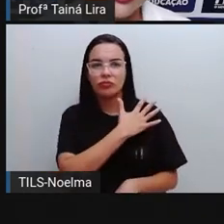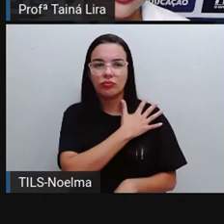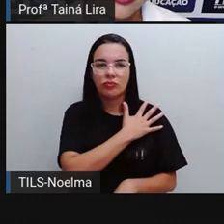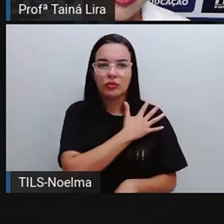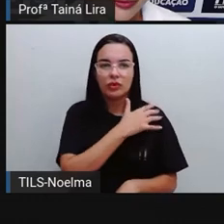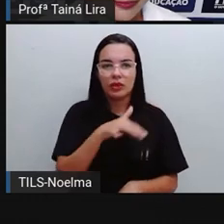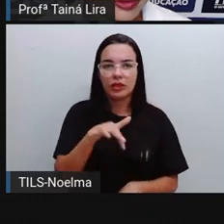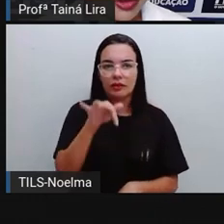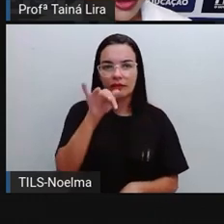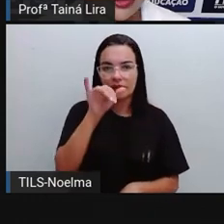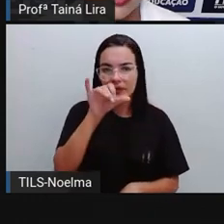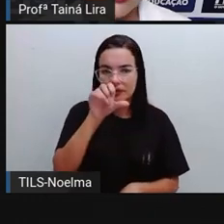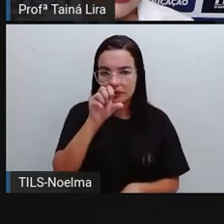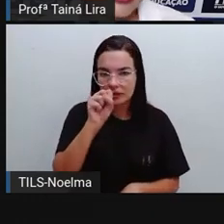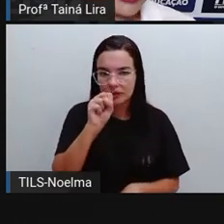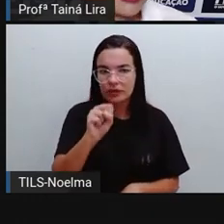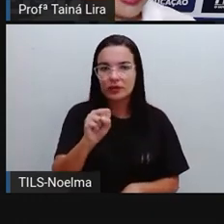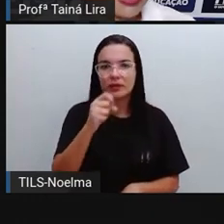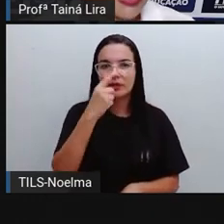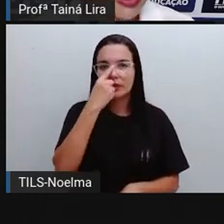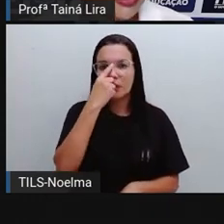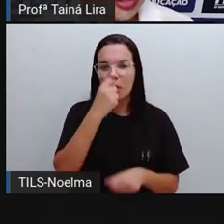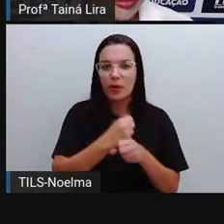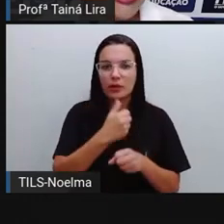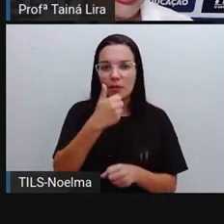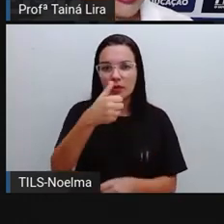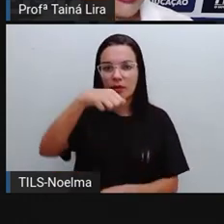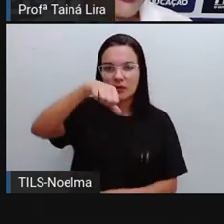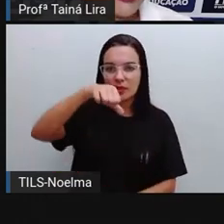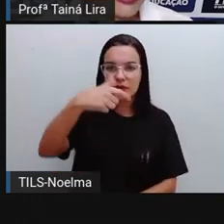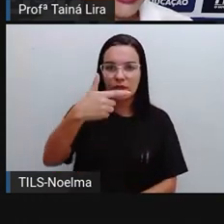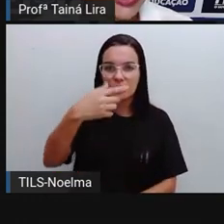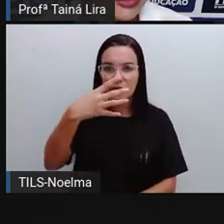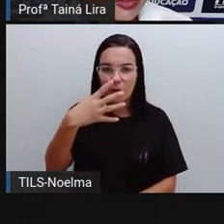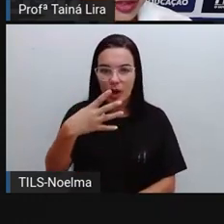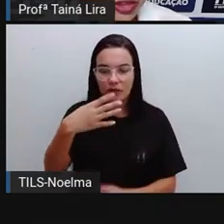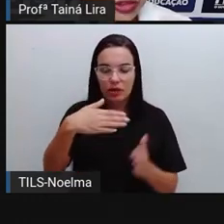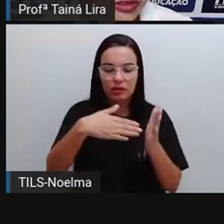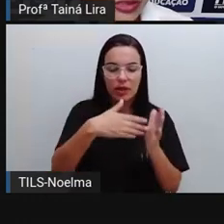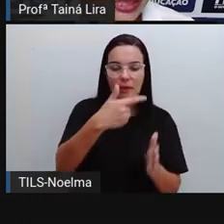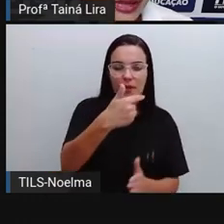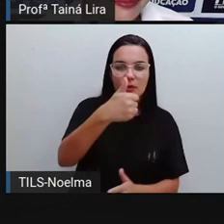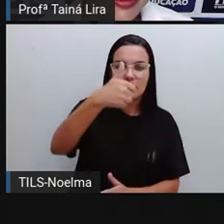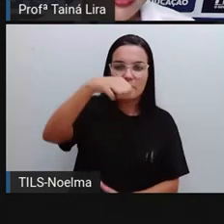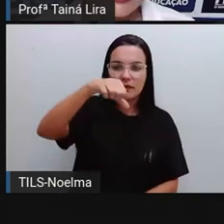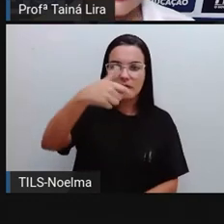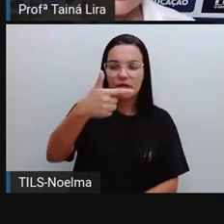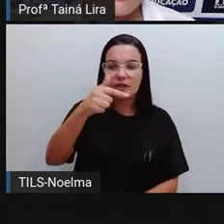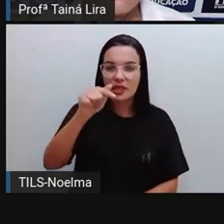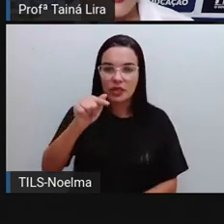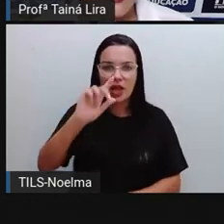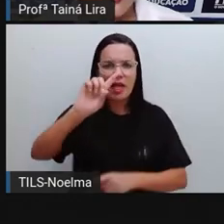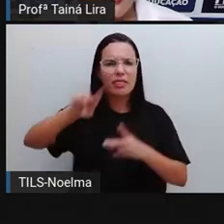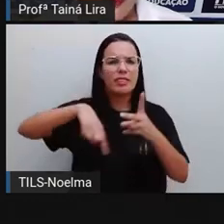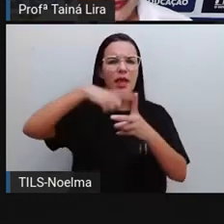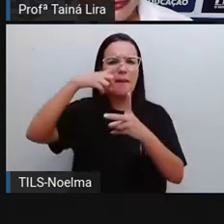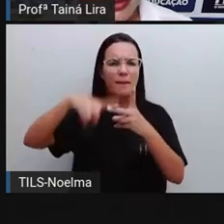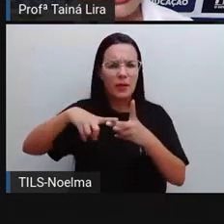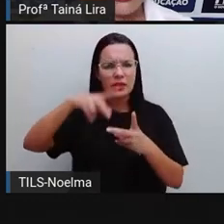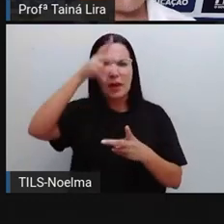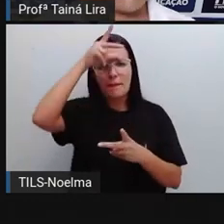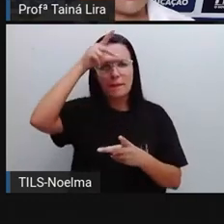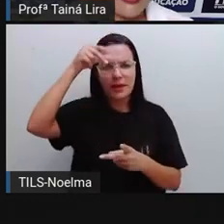eu pedi o Nova, entre 1924 a 1927, tá? E depois ele foi